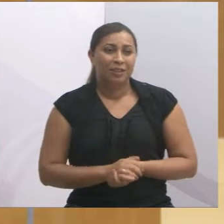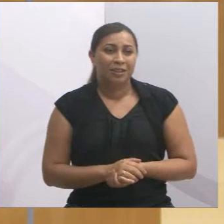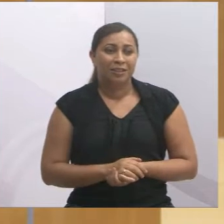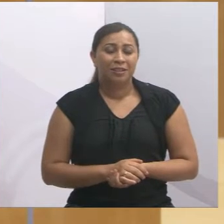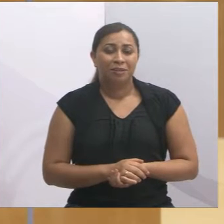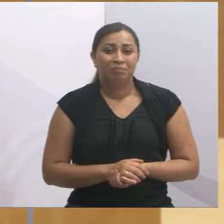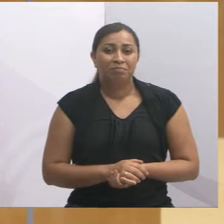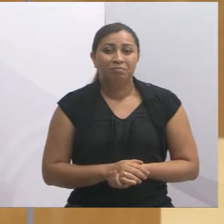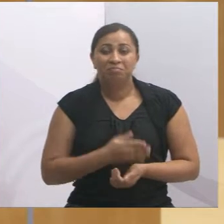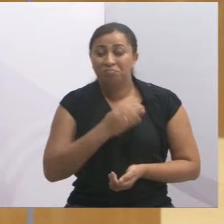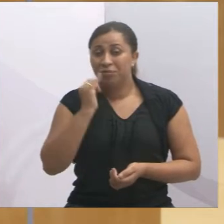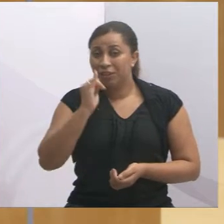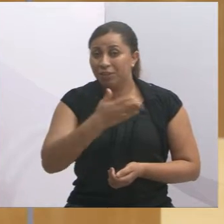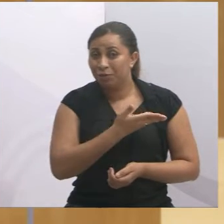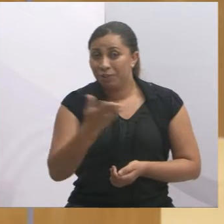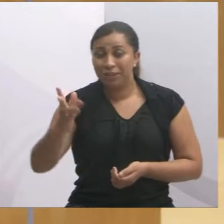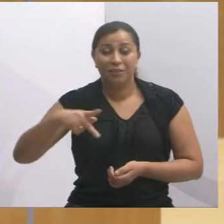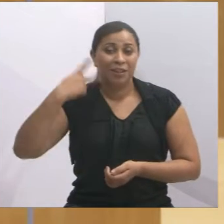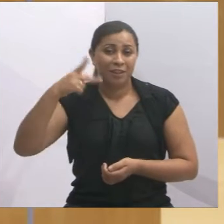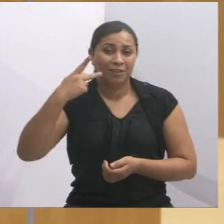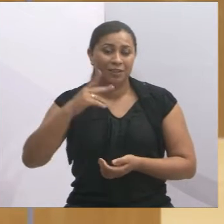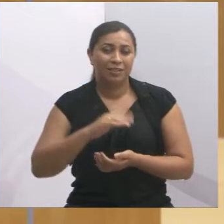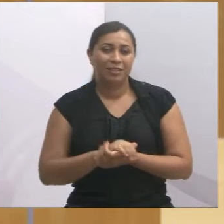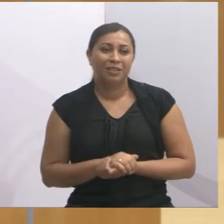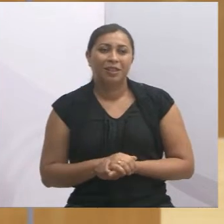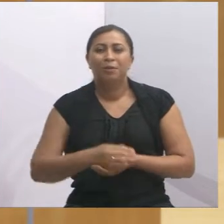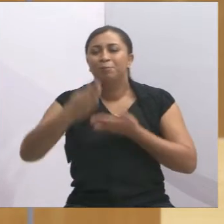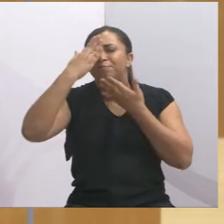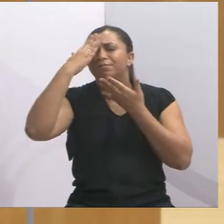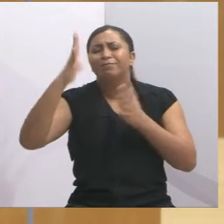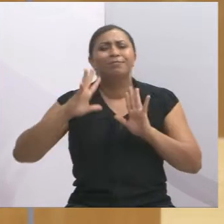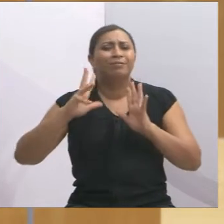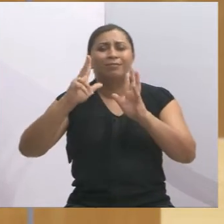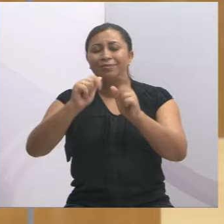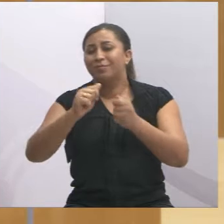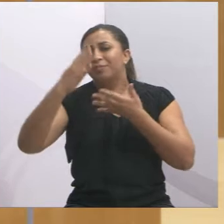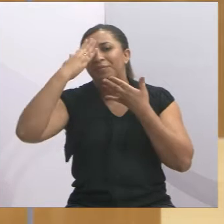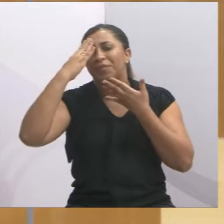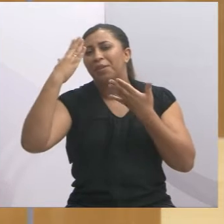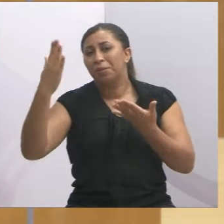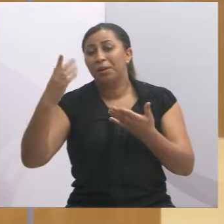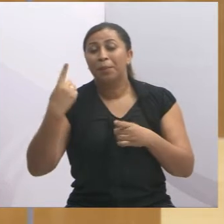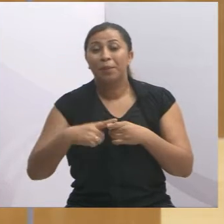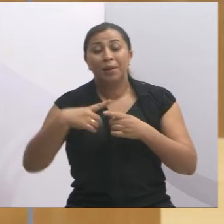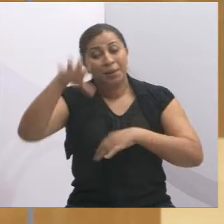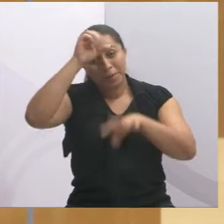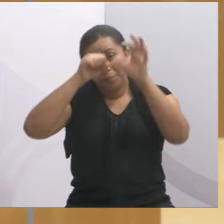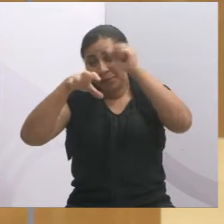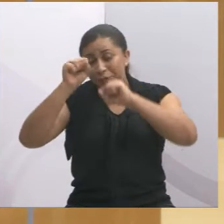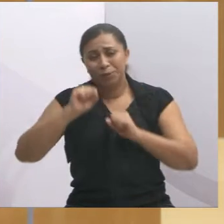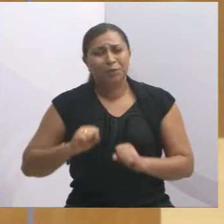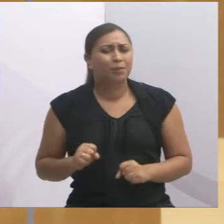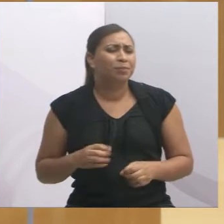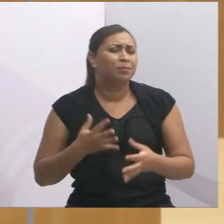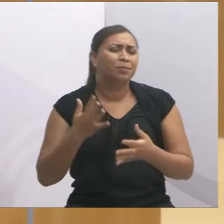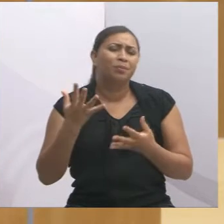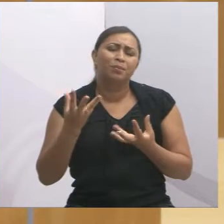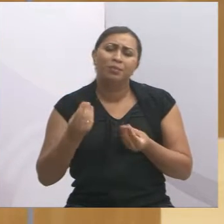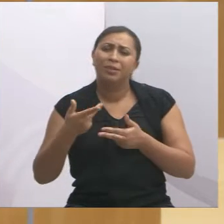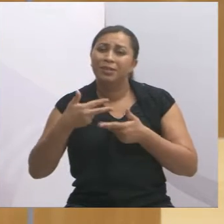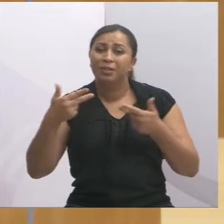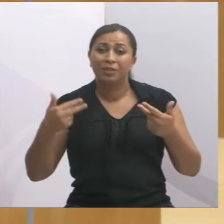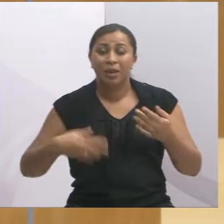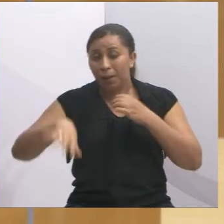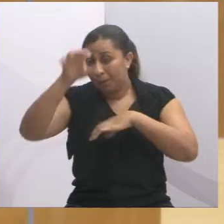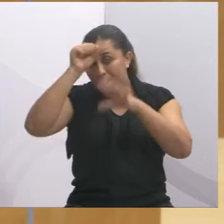Abner aqui, eu quero falar para todos vocês, vereadores, obrigado por tudo, obrigado, porque eu aprendi muito, falei que quando eu cheguei aqui, eu ia aprender,